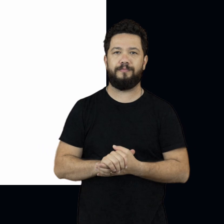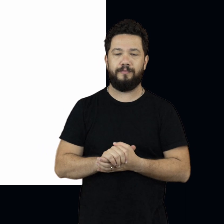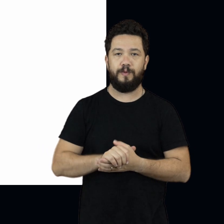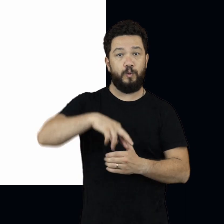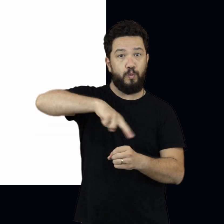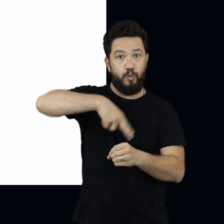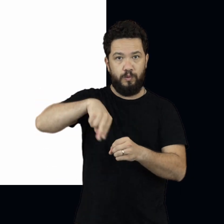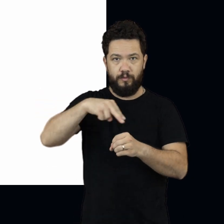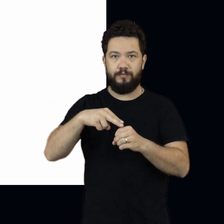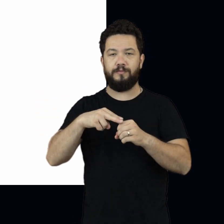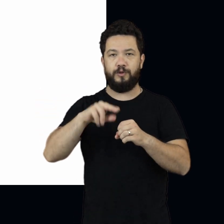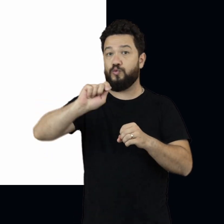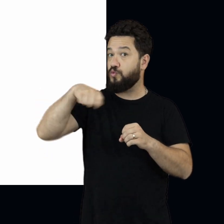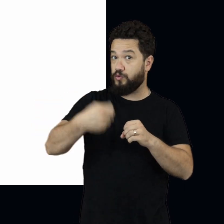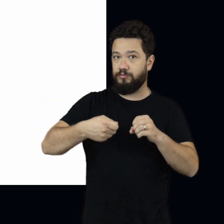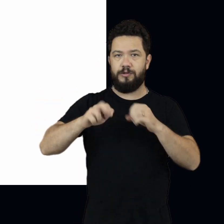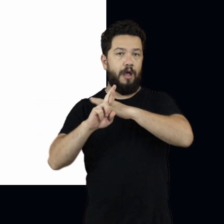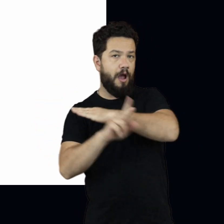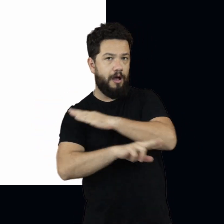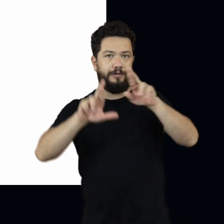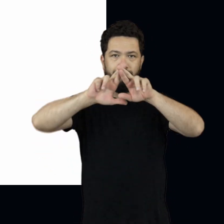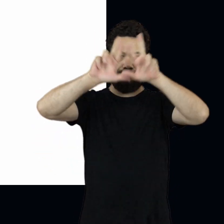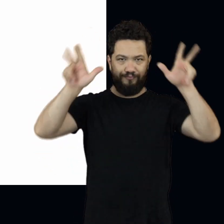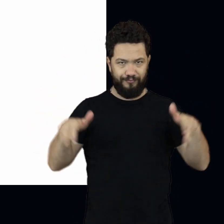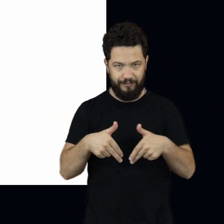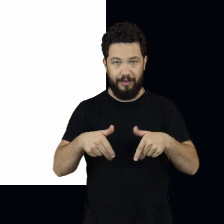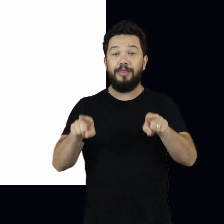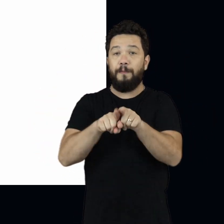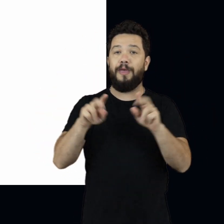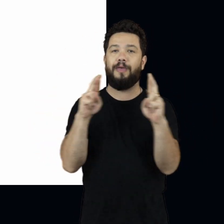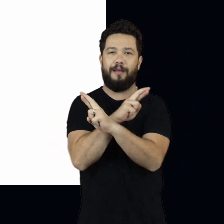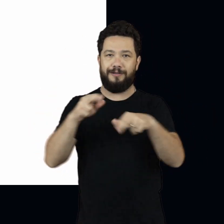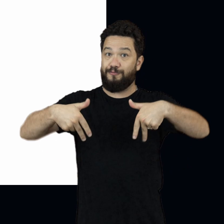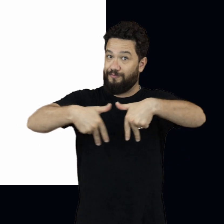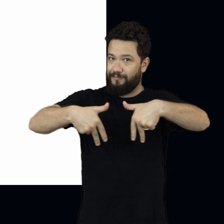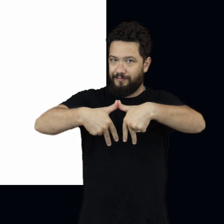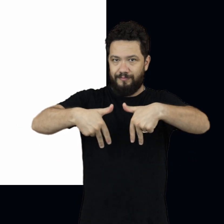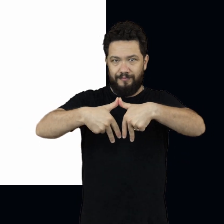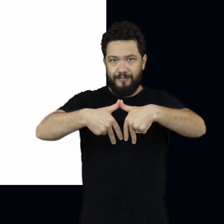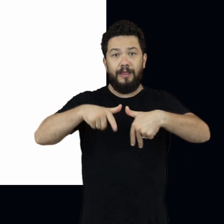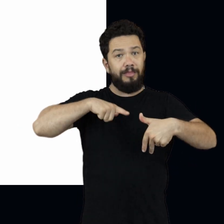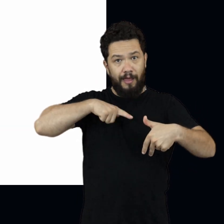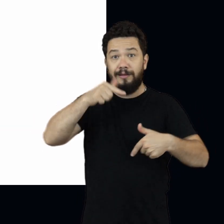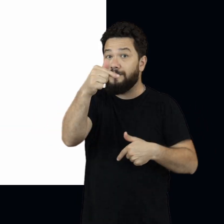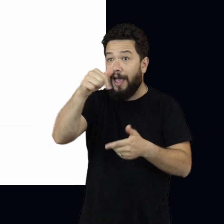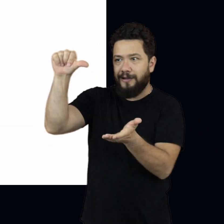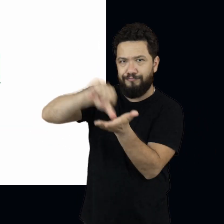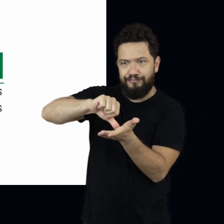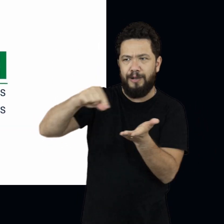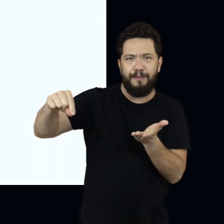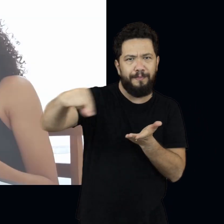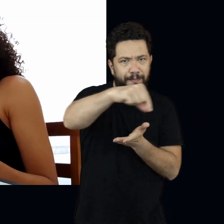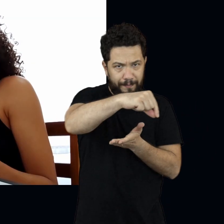inclusiva, de educação para relações étnico-raciais e de educação para relações de gênero, disponível para nós no